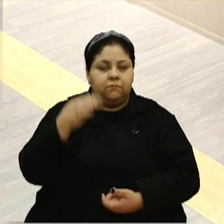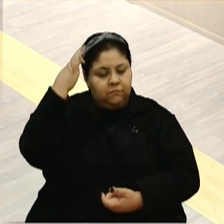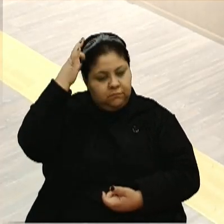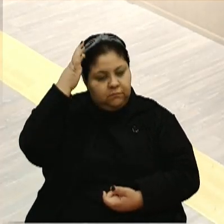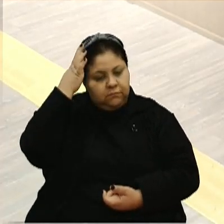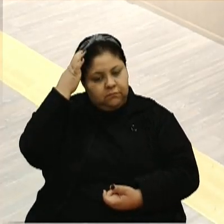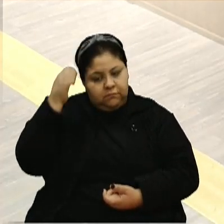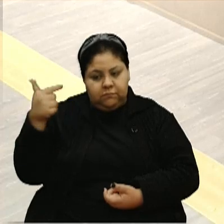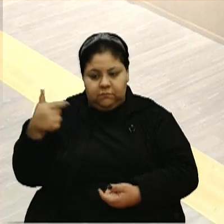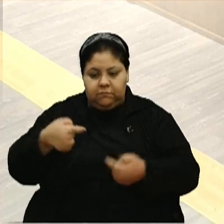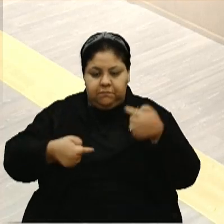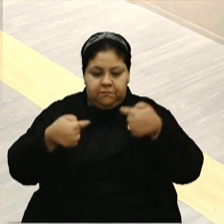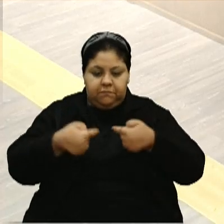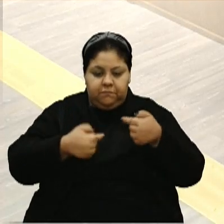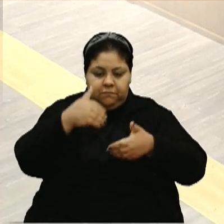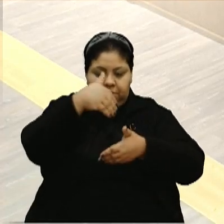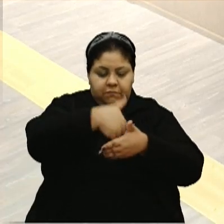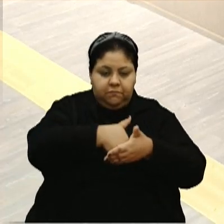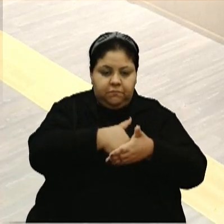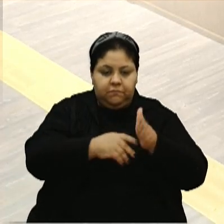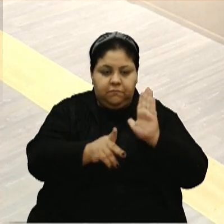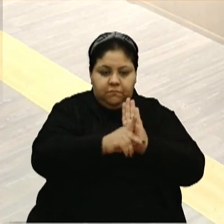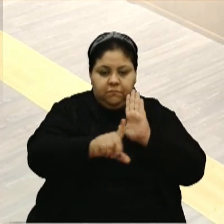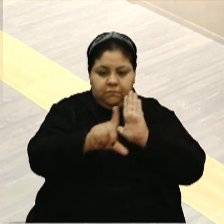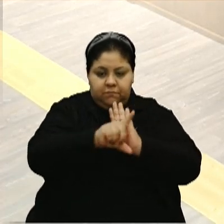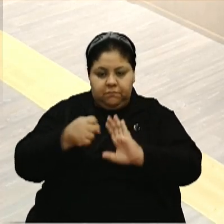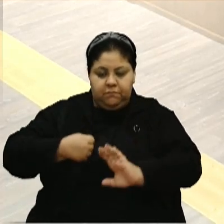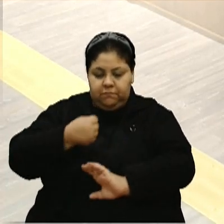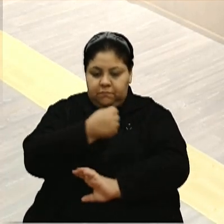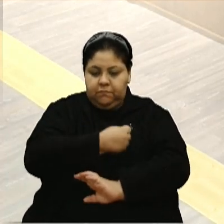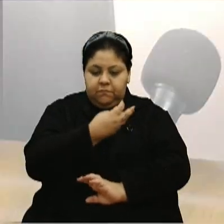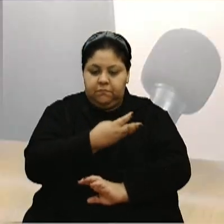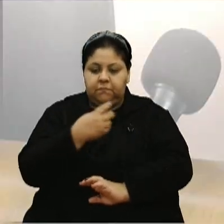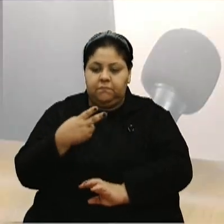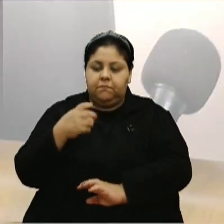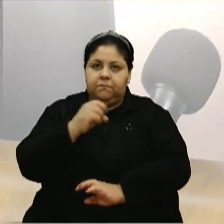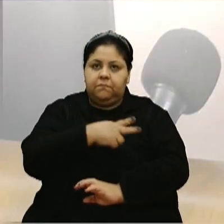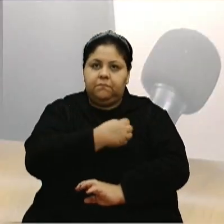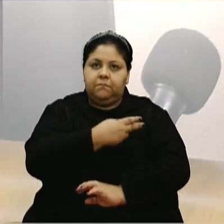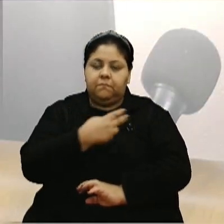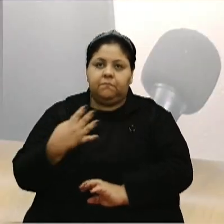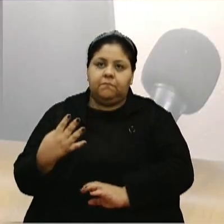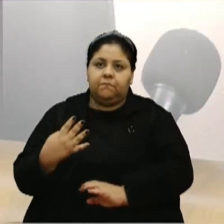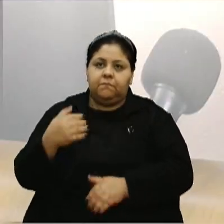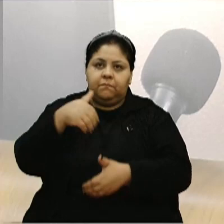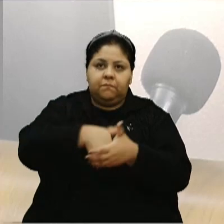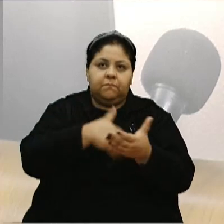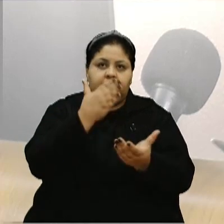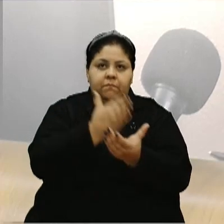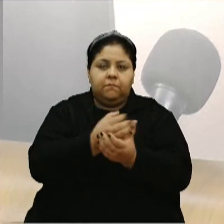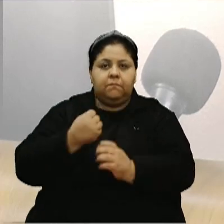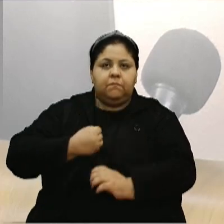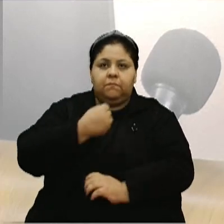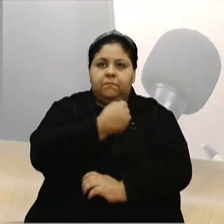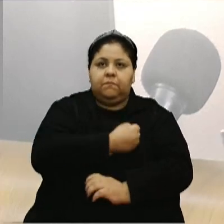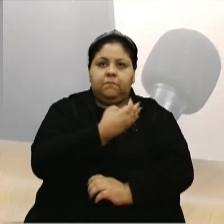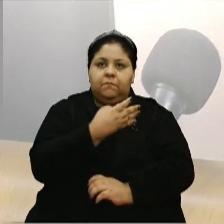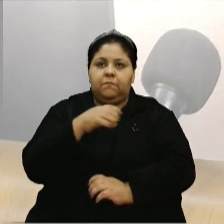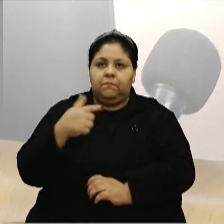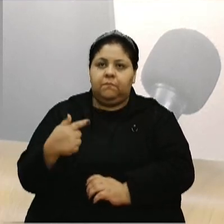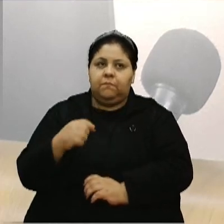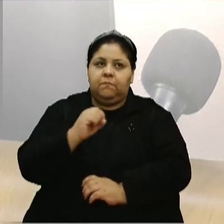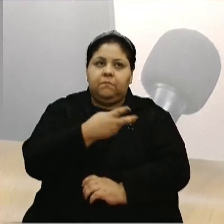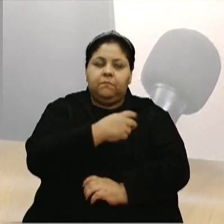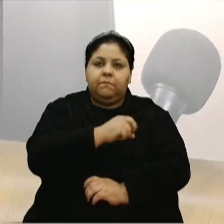Em segunda discussão e votação, o projeto de lei nº 32.2024, contido no processo nº 47